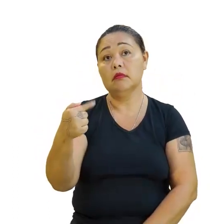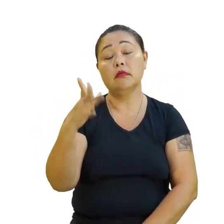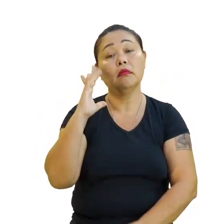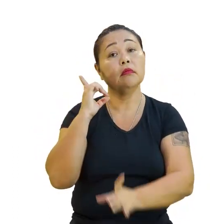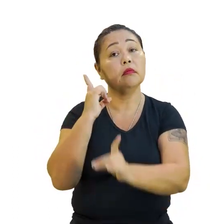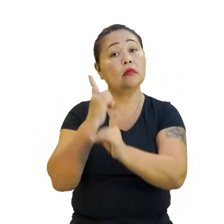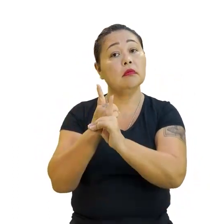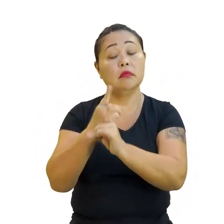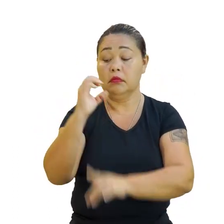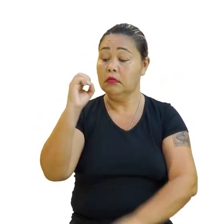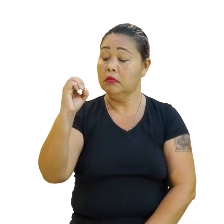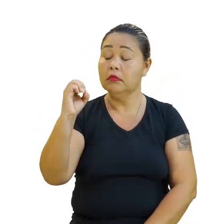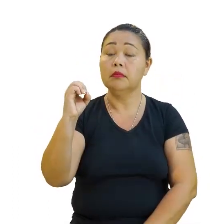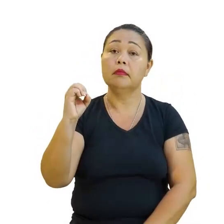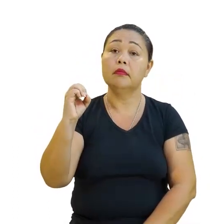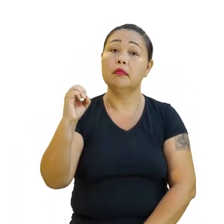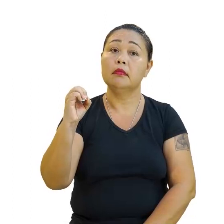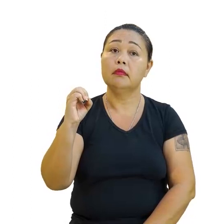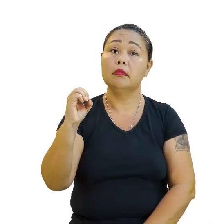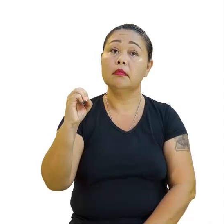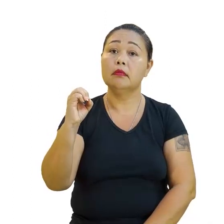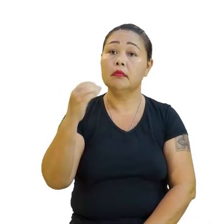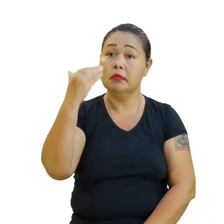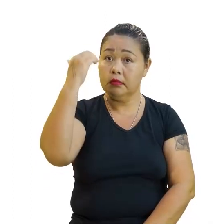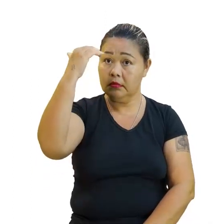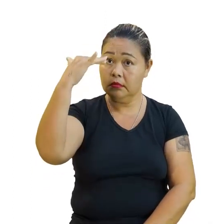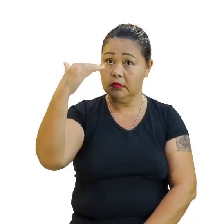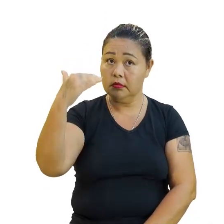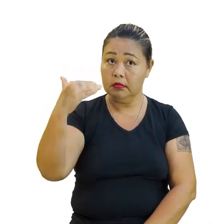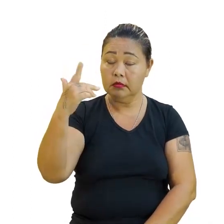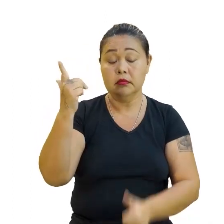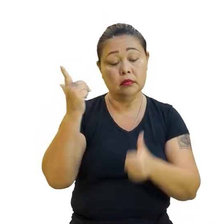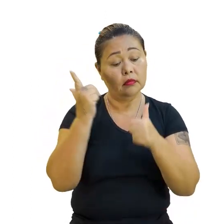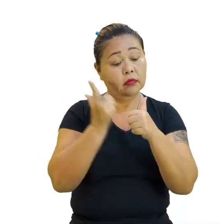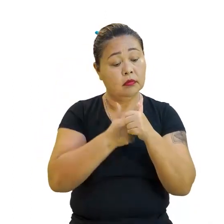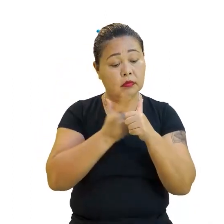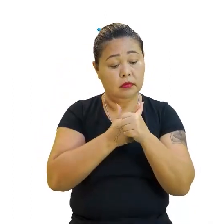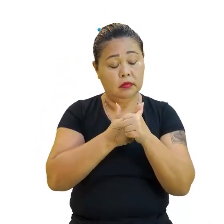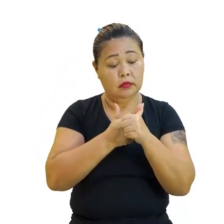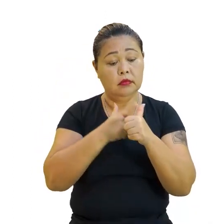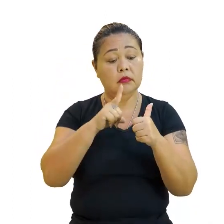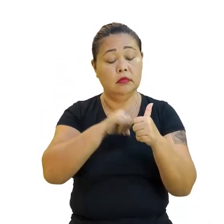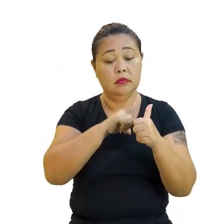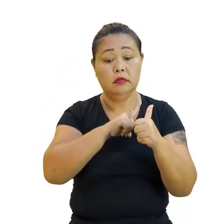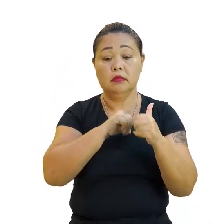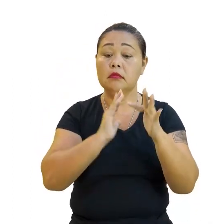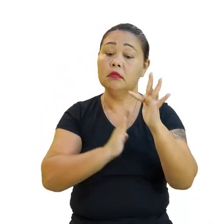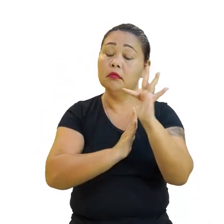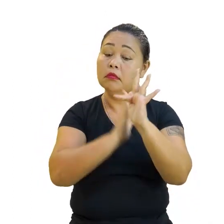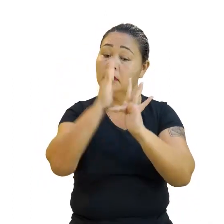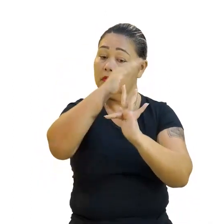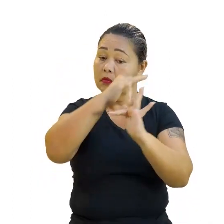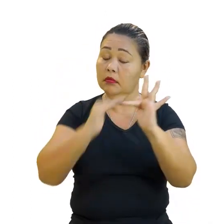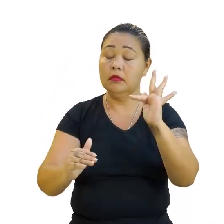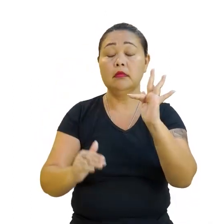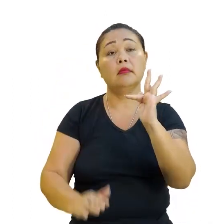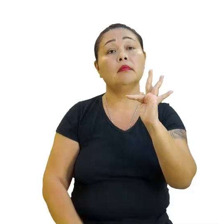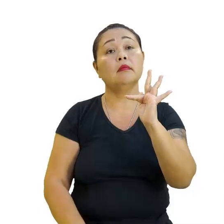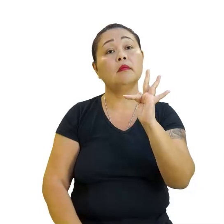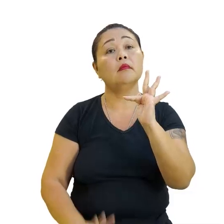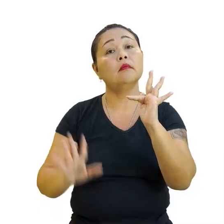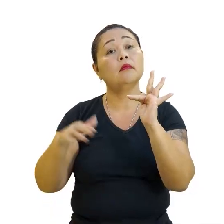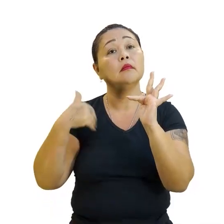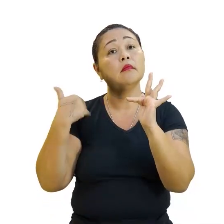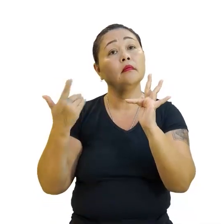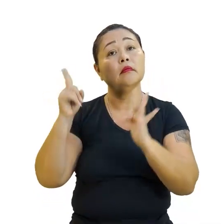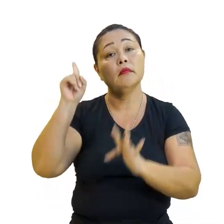o zero da função. Vamos no passo a passo? Vamos. Então, primeira coisa é a gente dizer se ela é crescente ou decrescente, né? Então, o